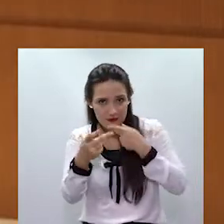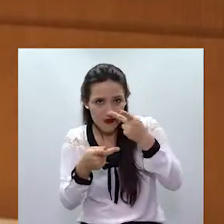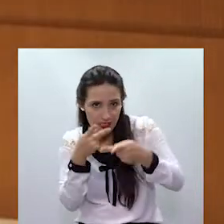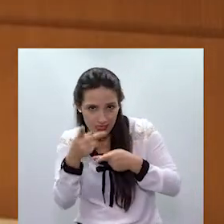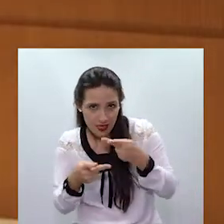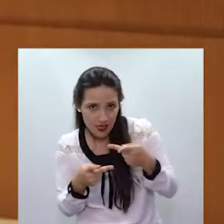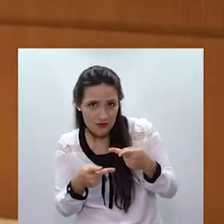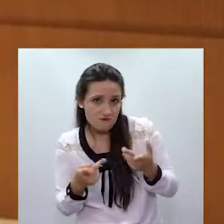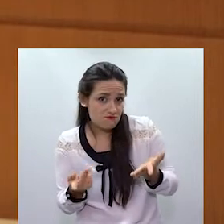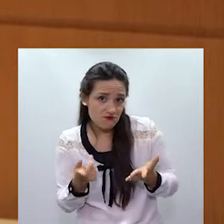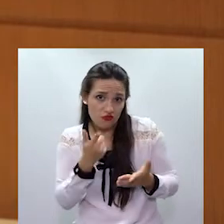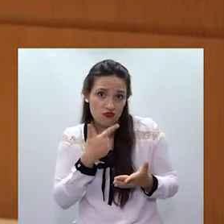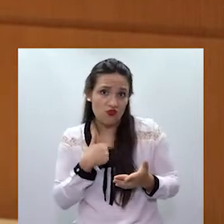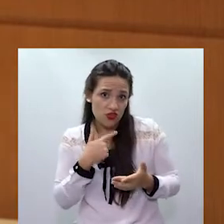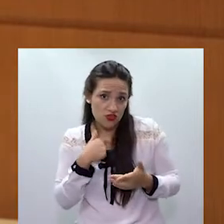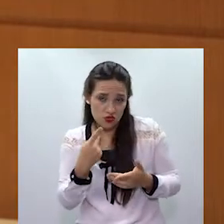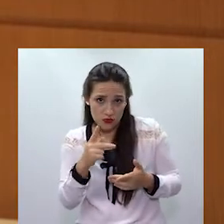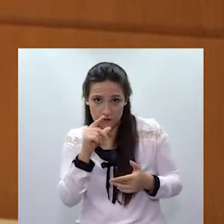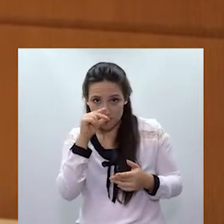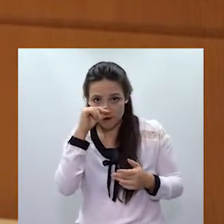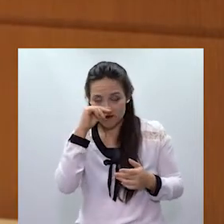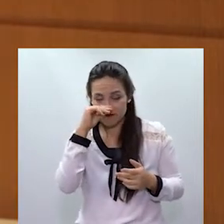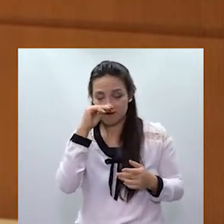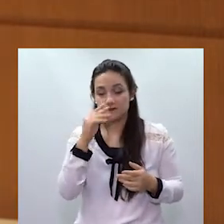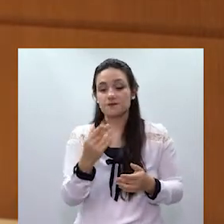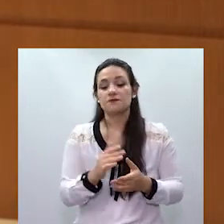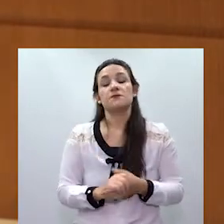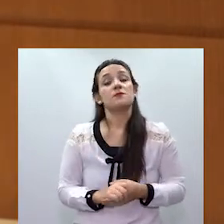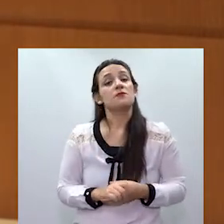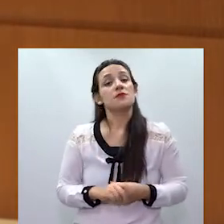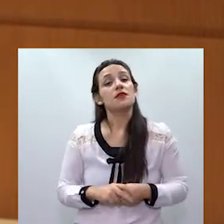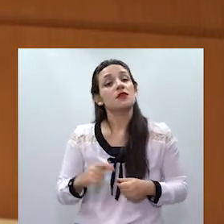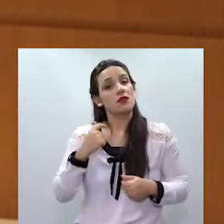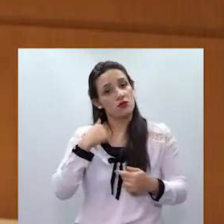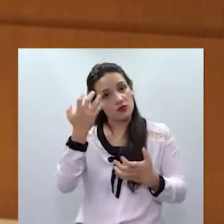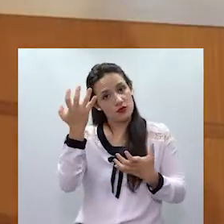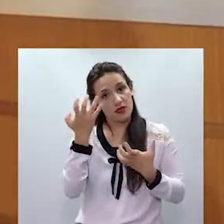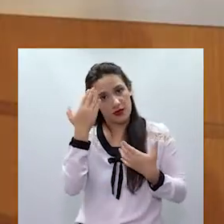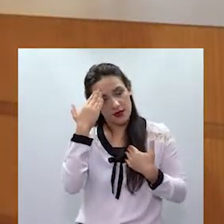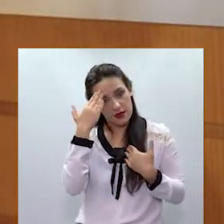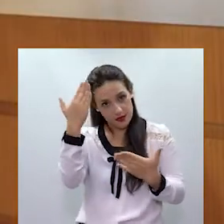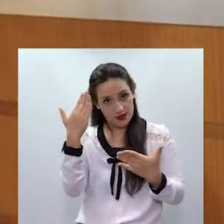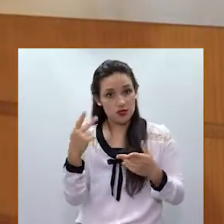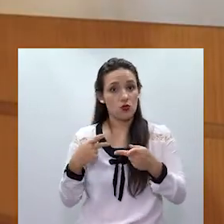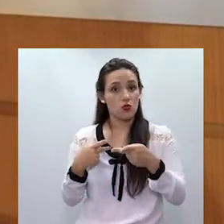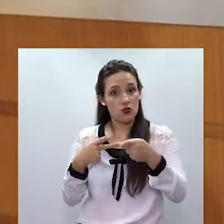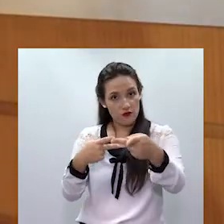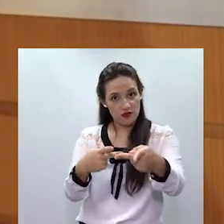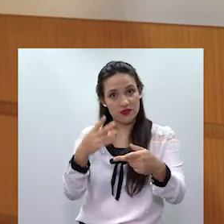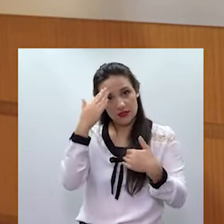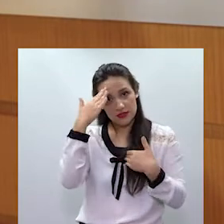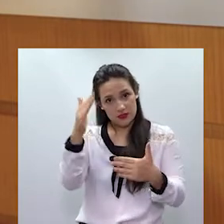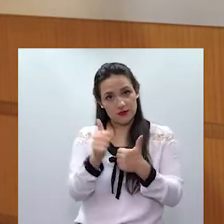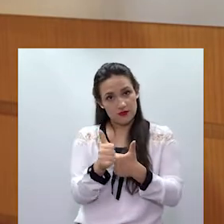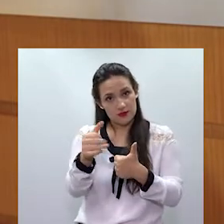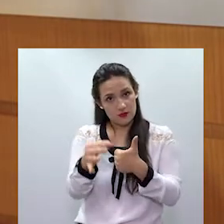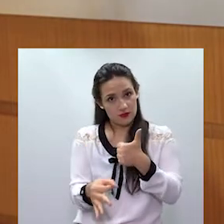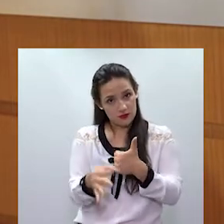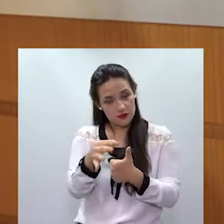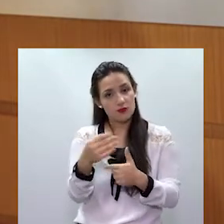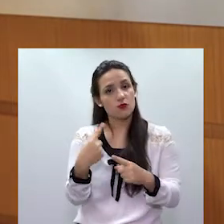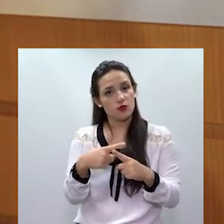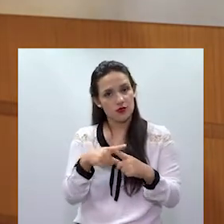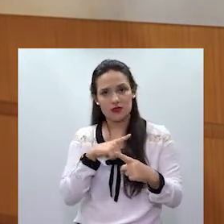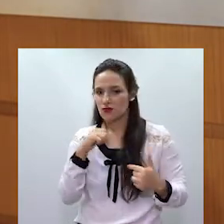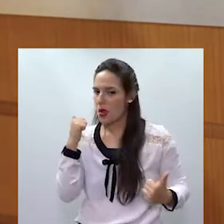microfone aberto para alguma última consideração. Fica à vontade, doutora. Eu gostaria de agradecer o convite, né, agradecer o